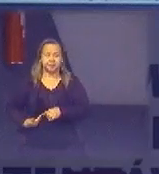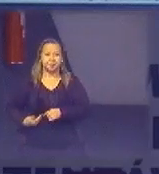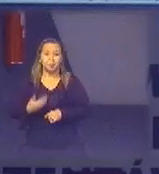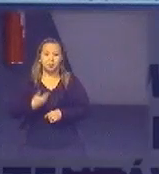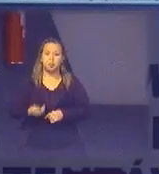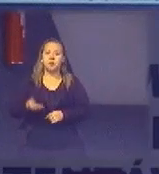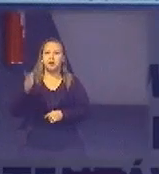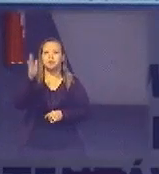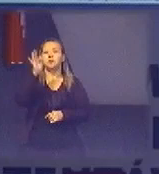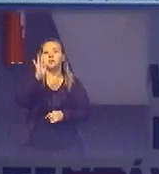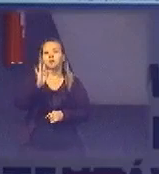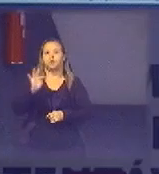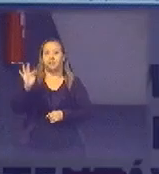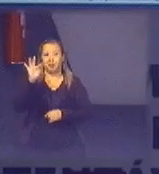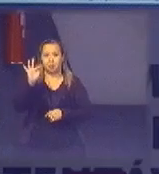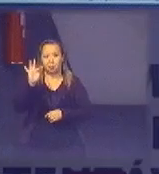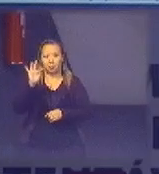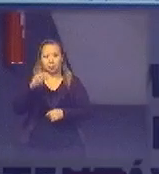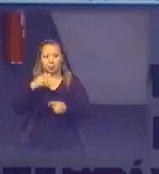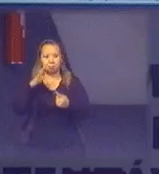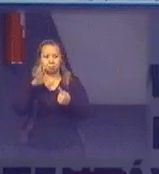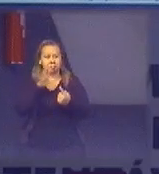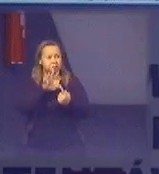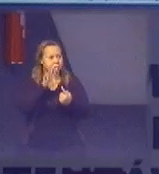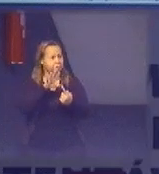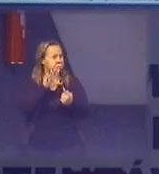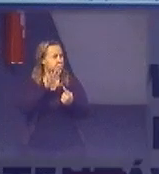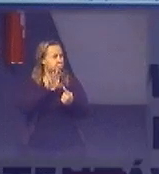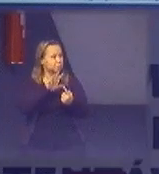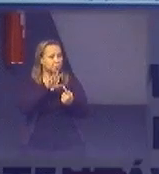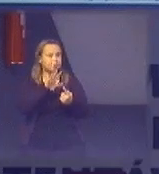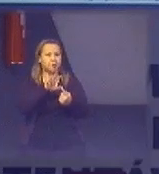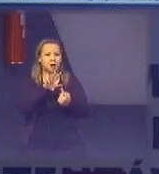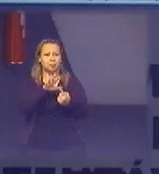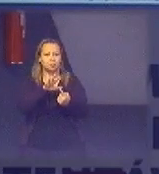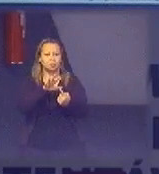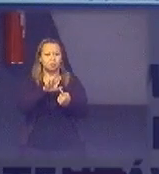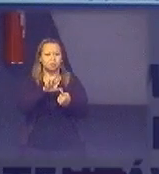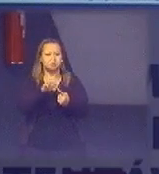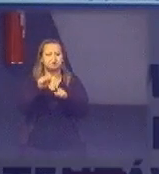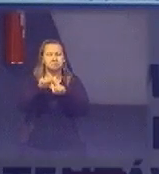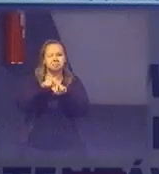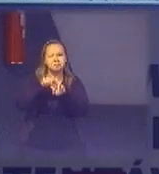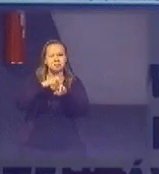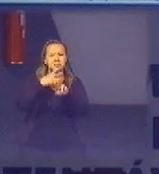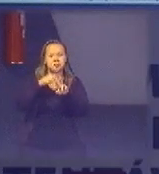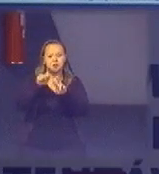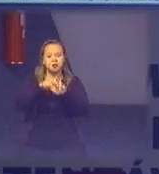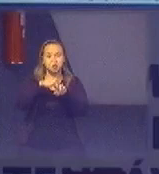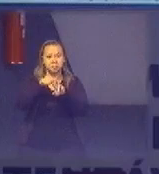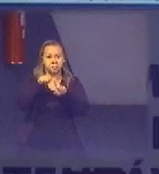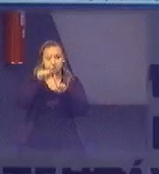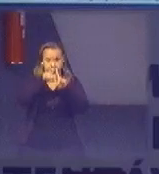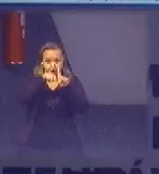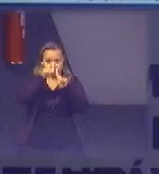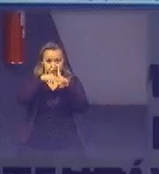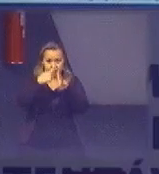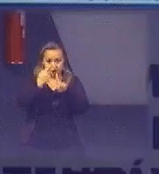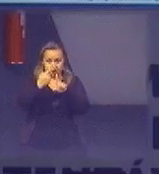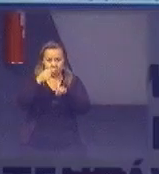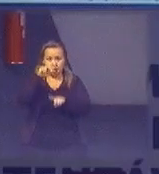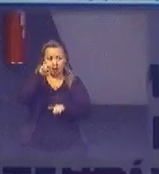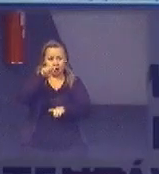federal chamado N-impacto é uma coisa que eu tomei conhecimento faz um mês mais ou menos você conhece Kathleen N